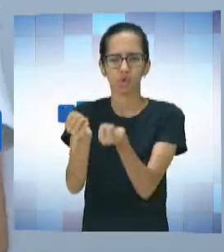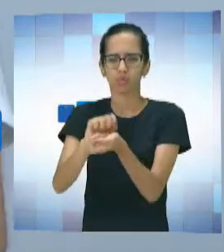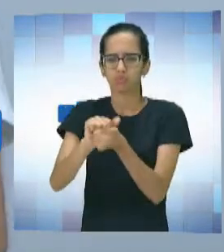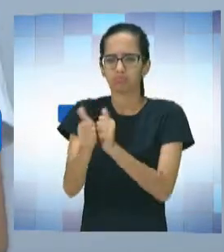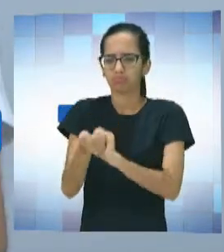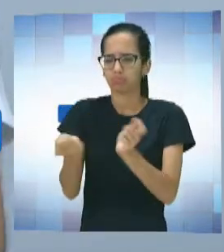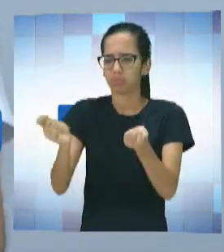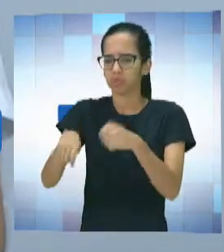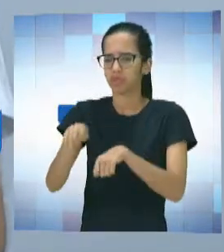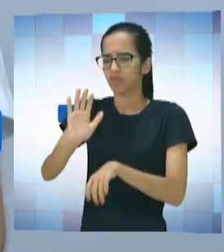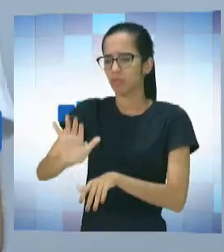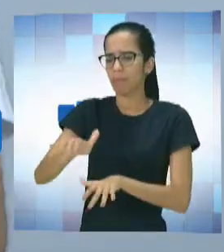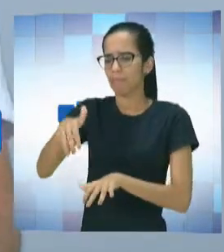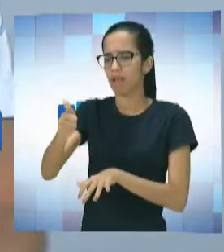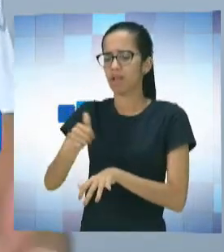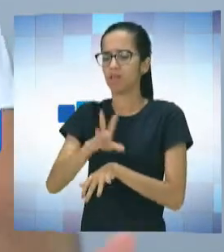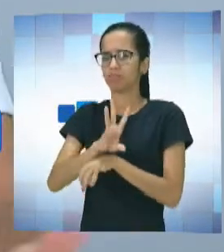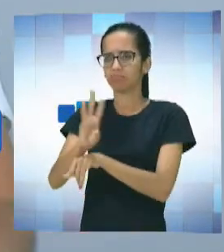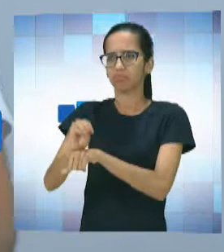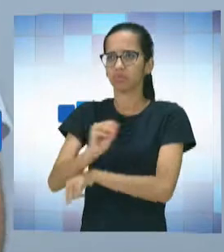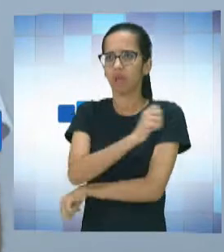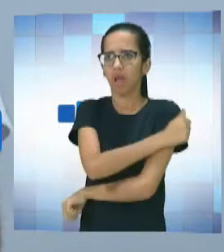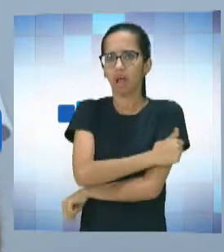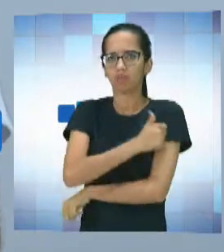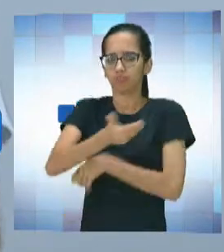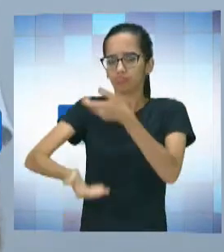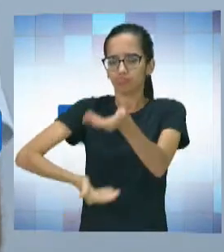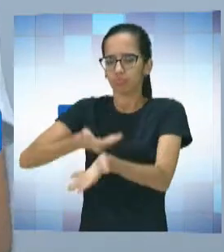Da evolução,